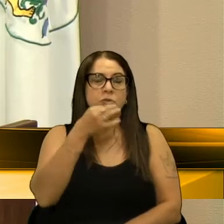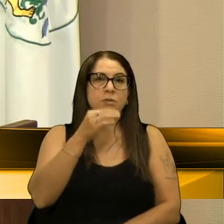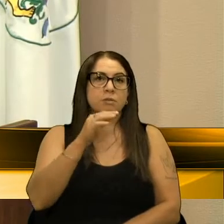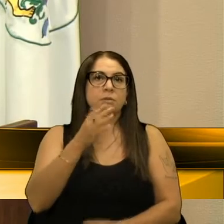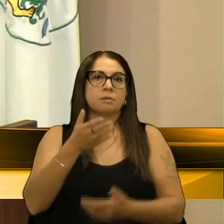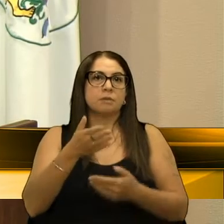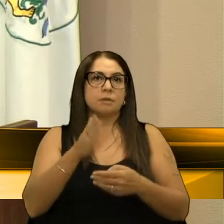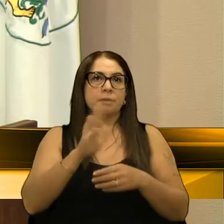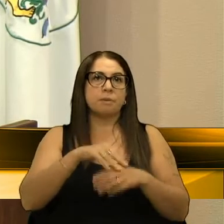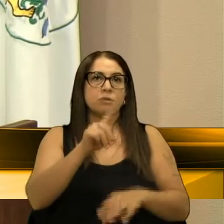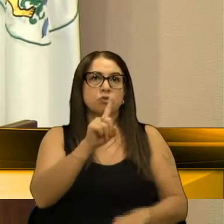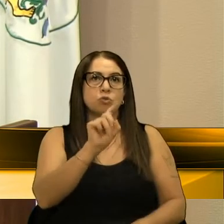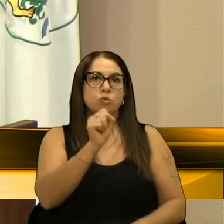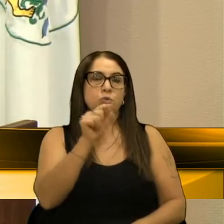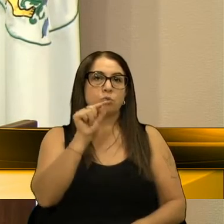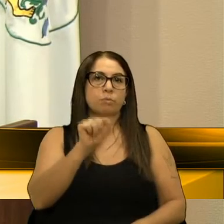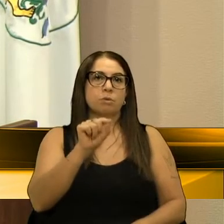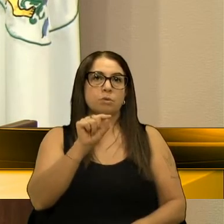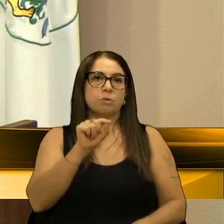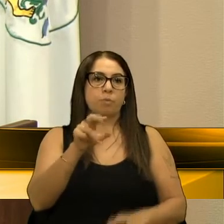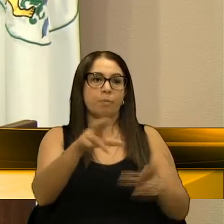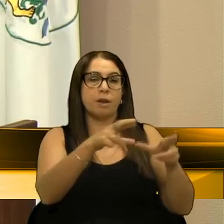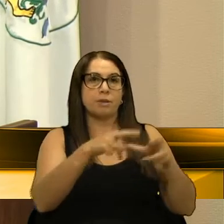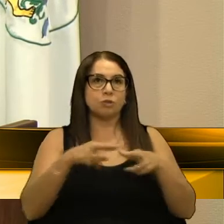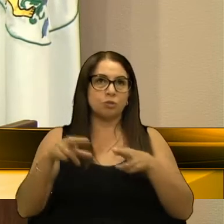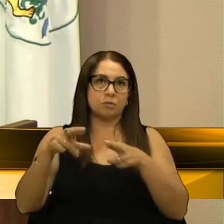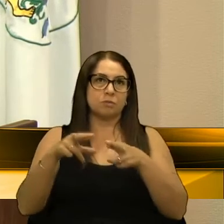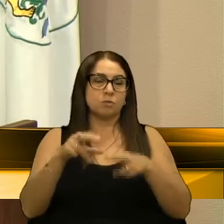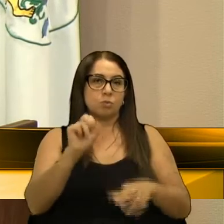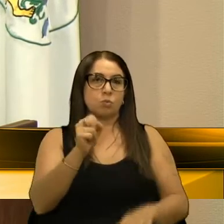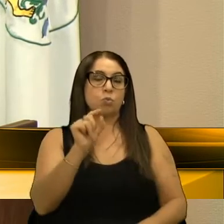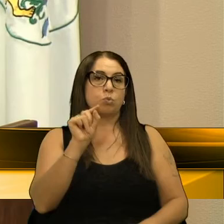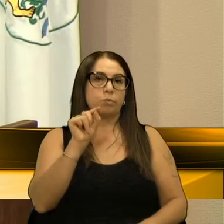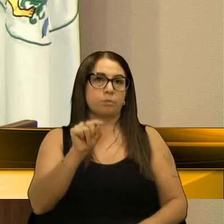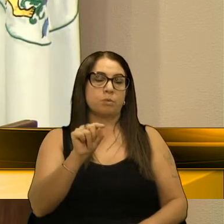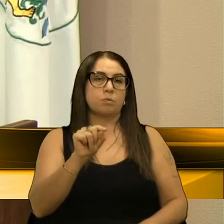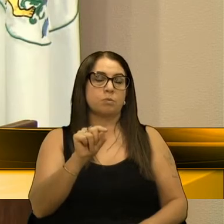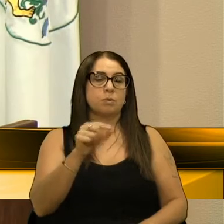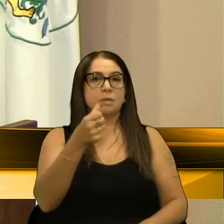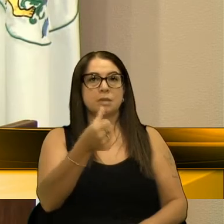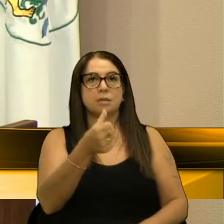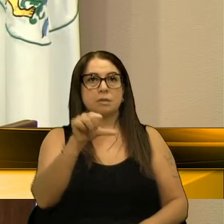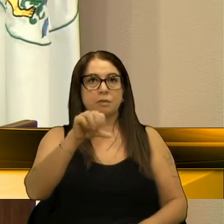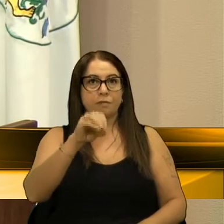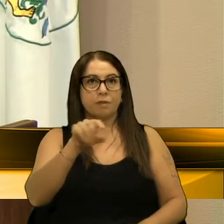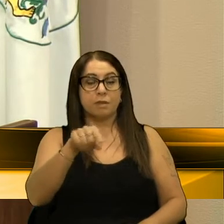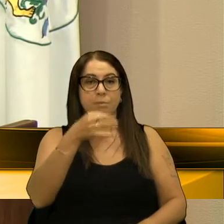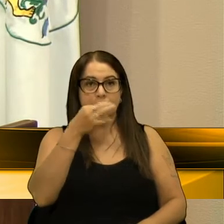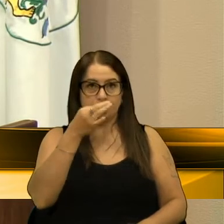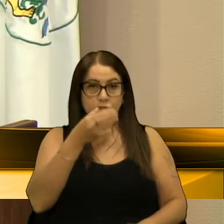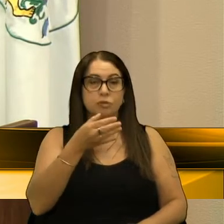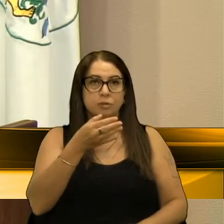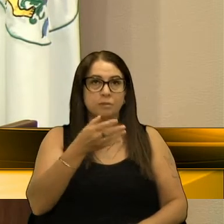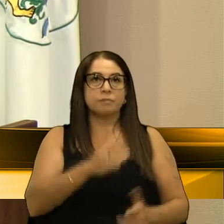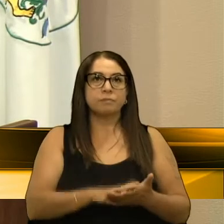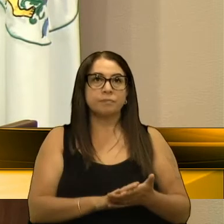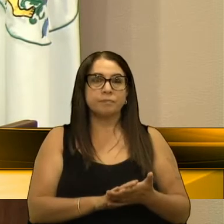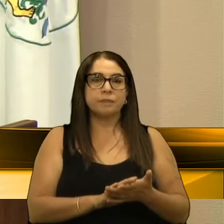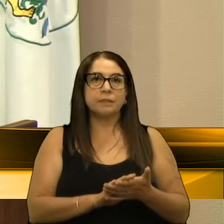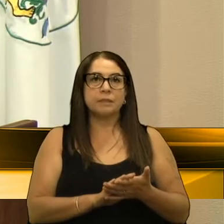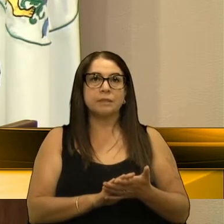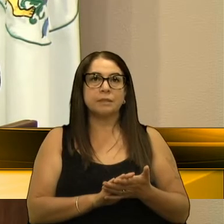18 mil vacinas para a região, 8 mil 690 para Caxias. São